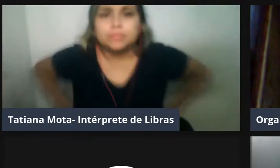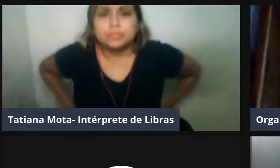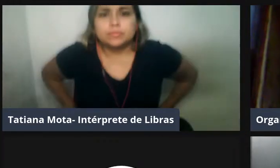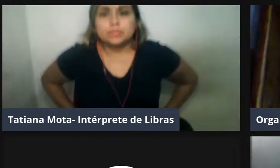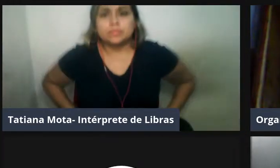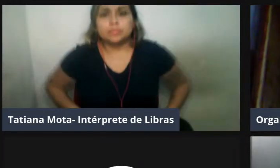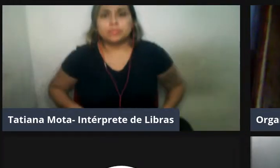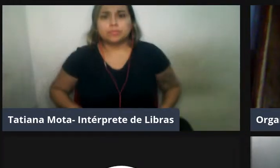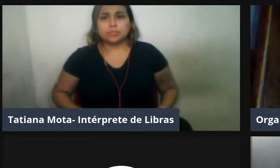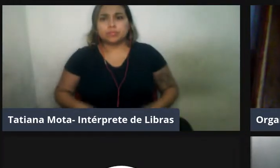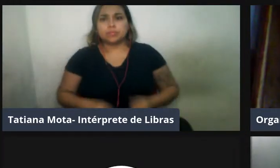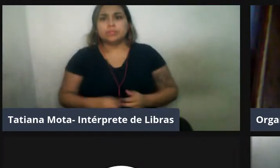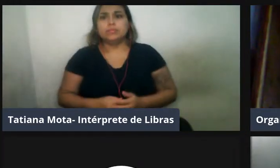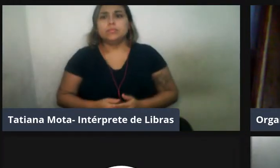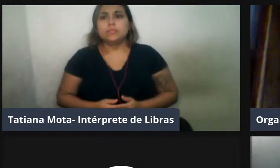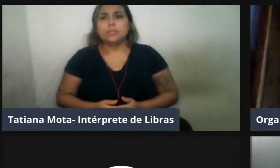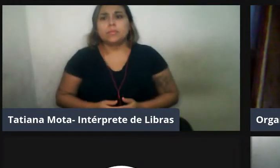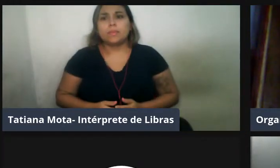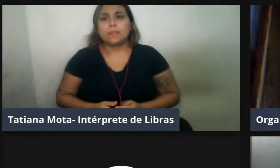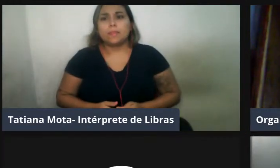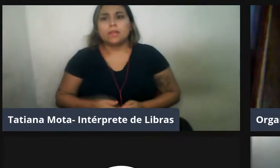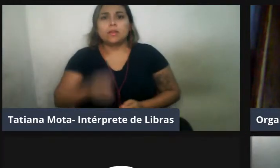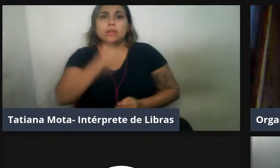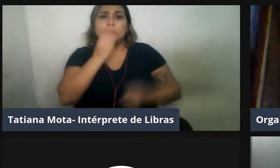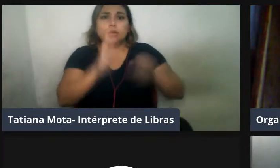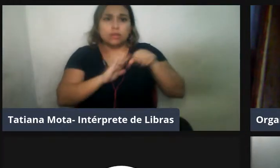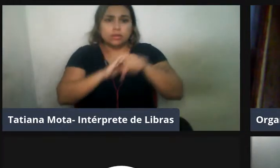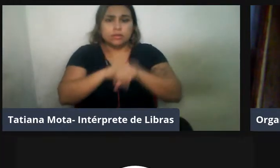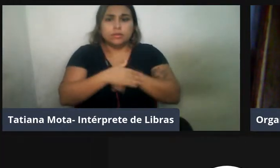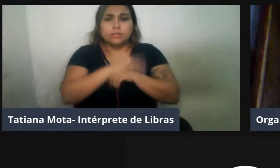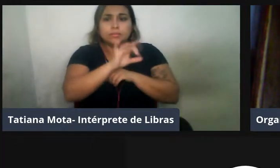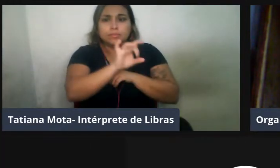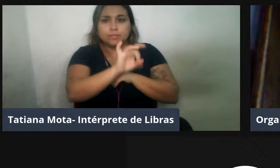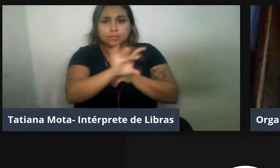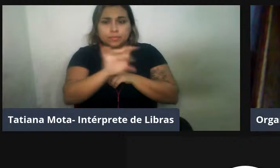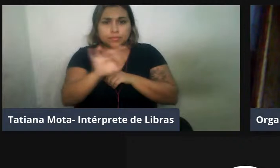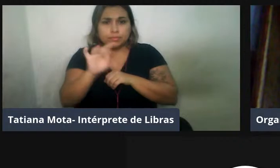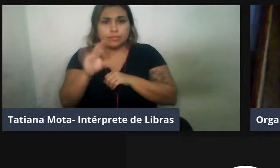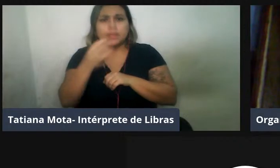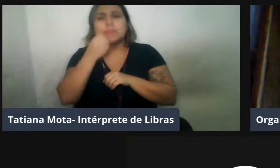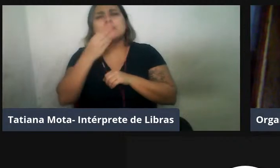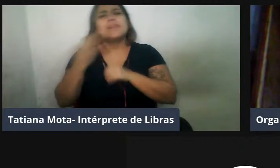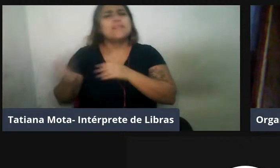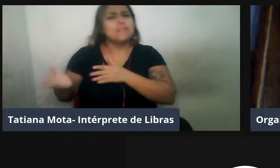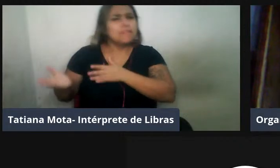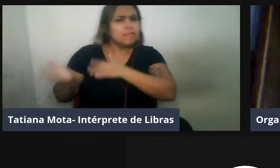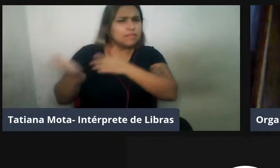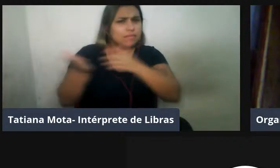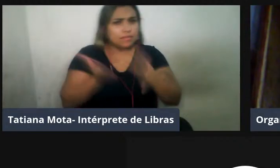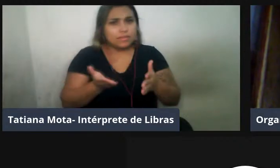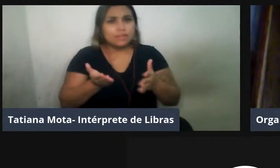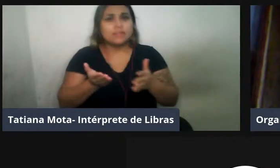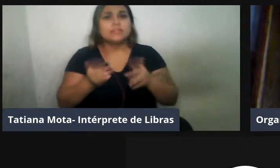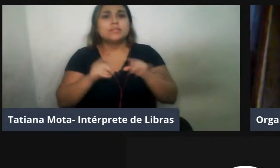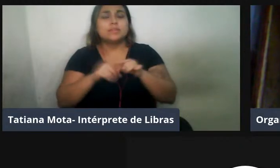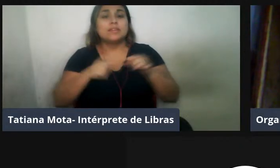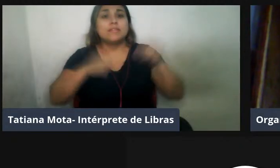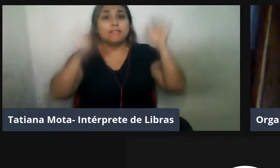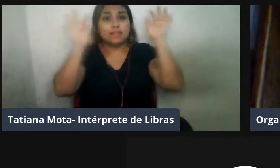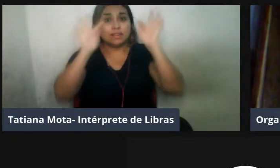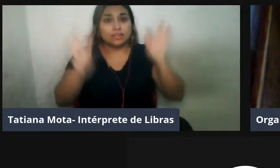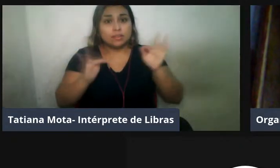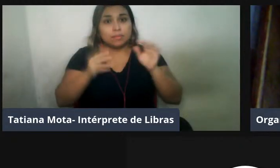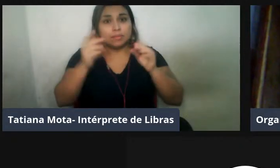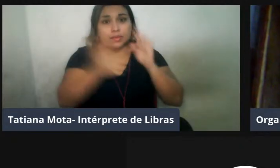professora. Boa noite a todos, todas. Sejam muito bem-vindos. Ficamos muito felizes aqui com a presença de todos. Enfim,